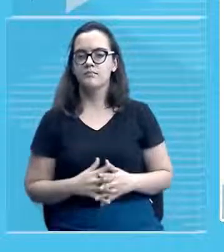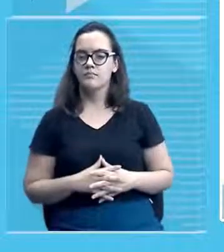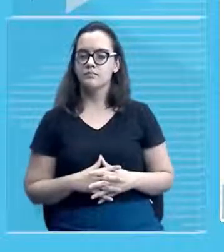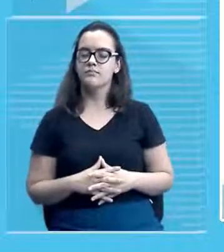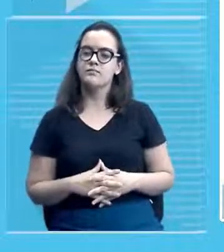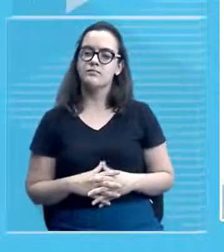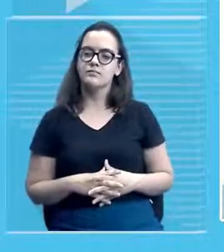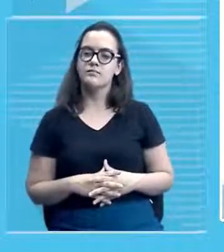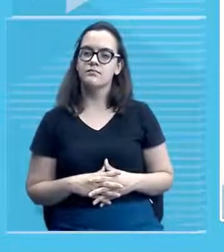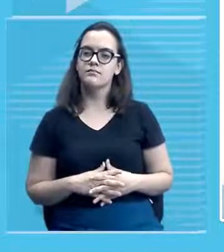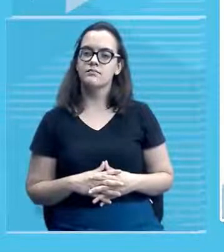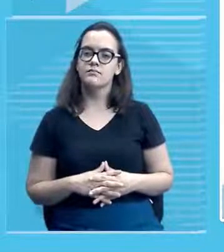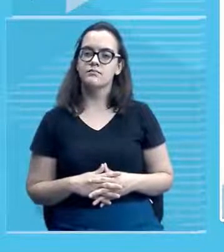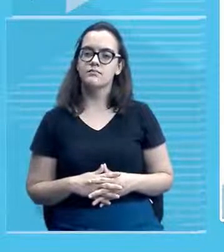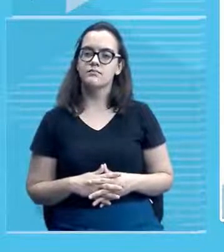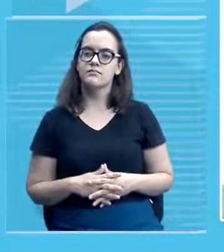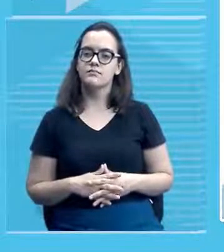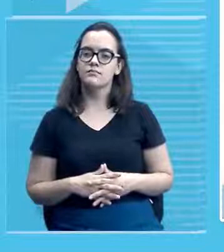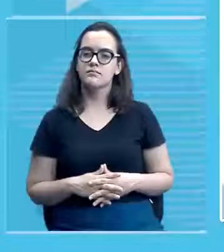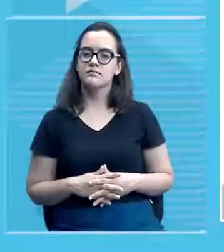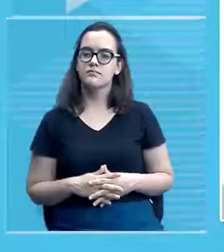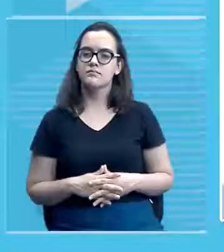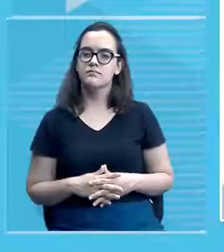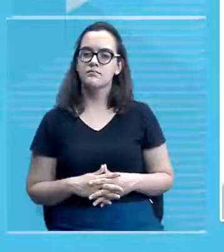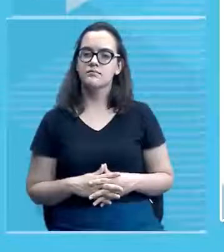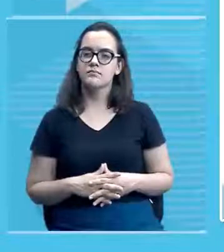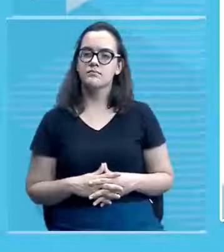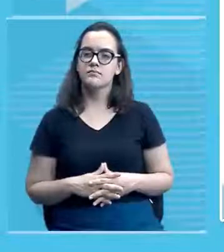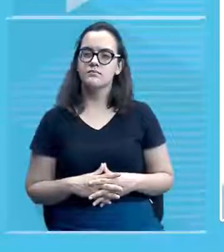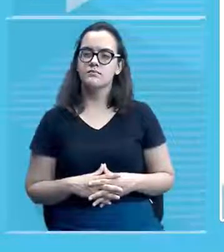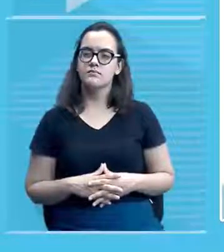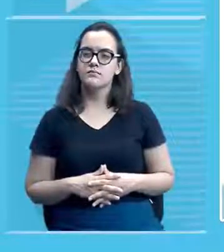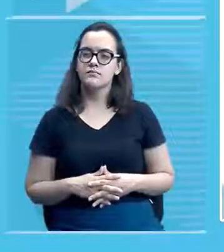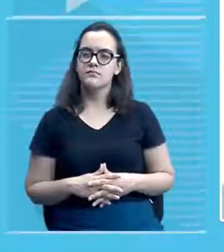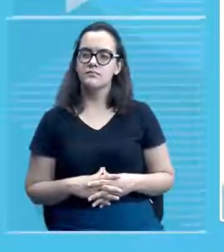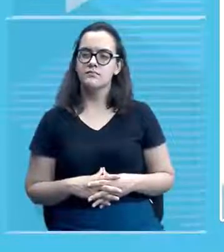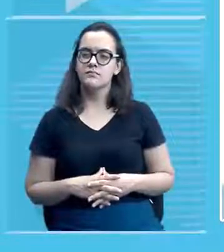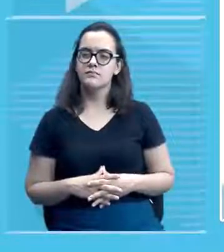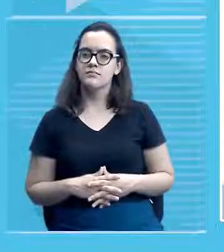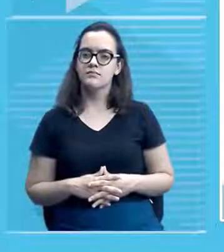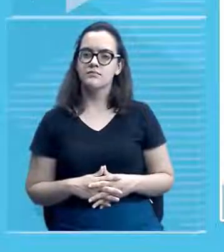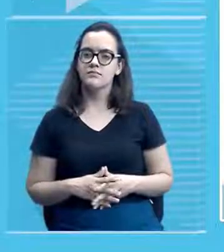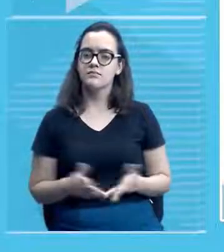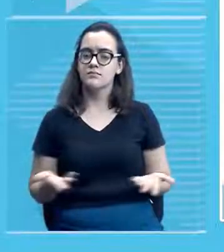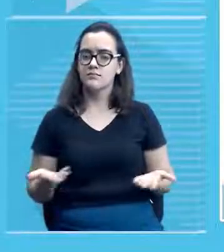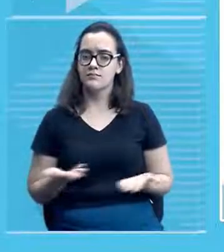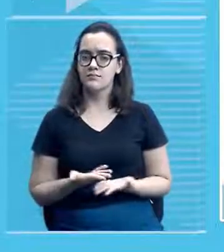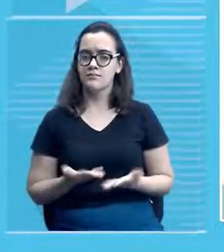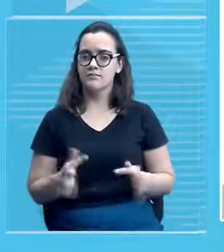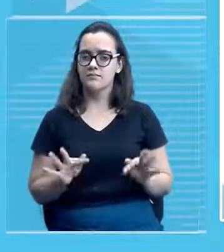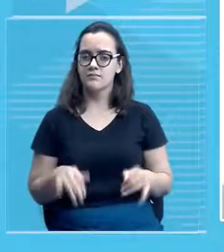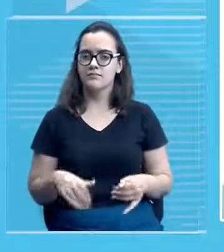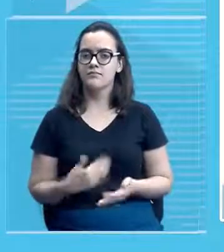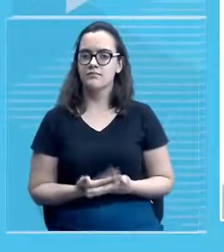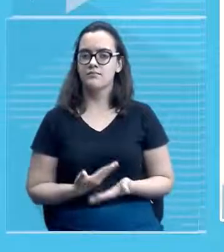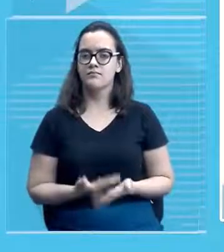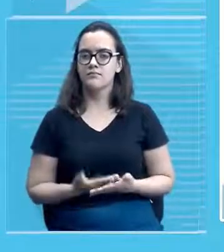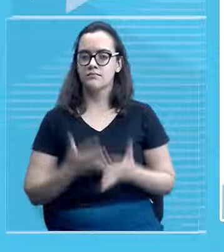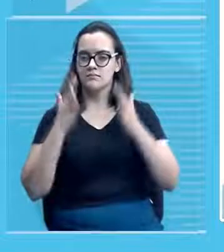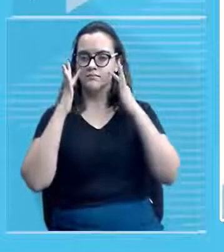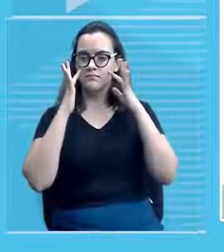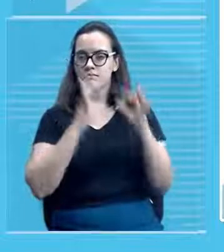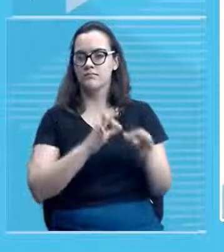em seguida né que é exatamente a questão de número 6 ok então por hoje é só né eu observei que